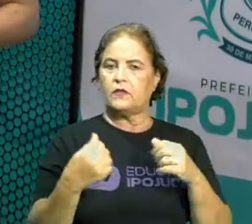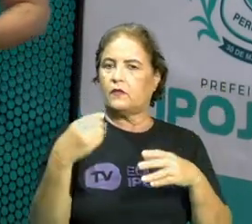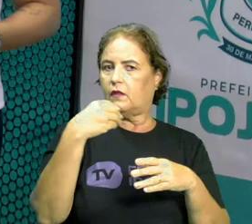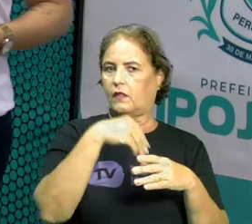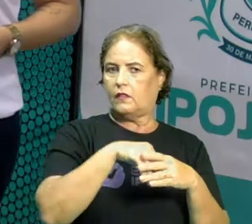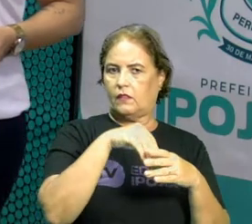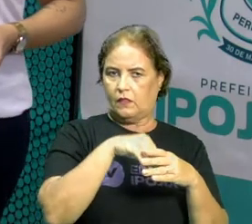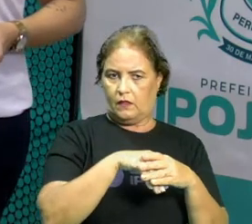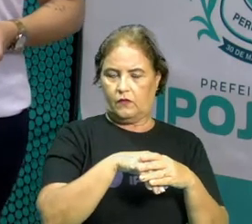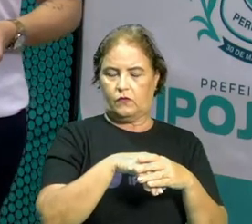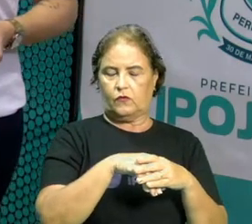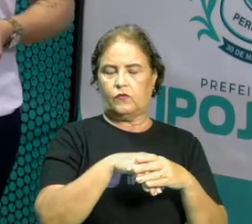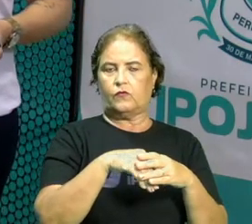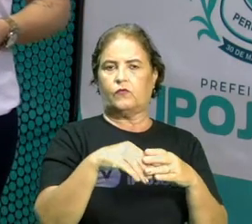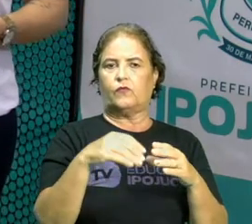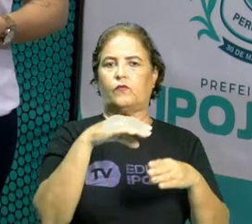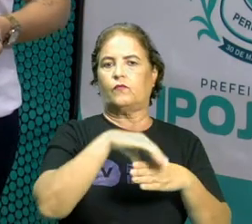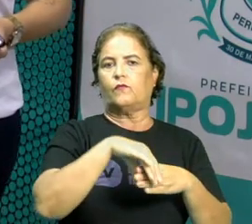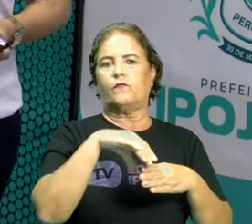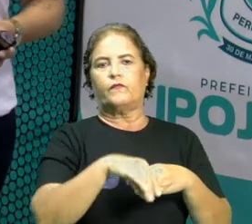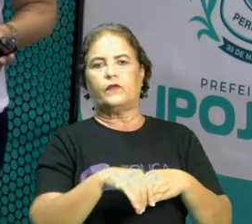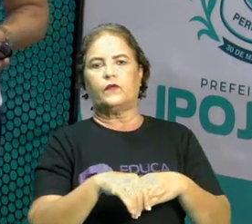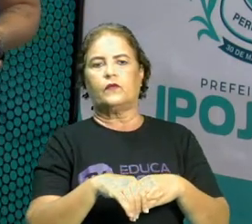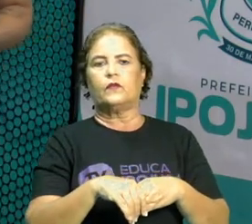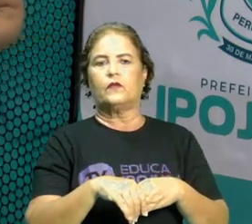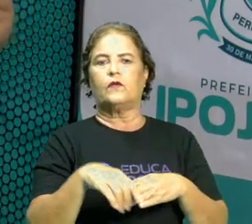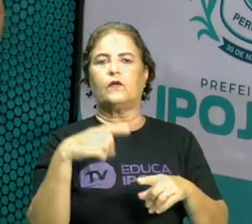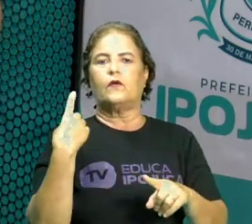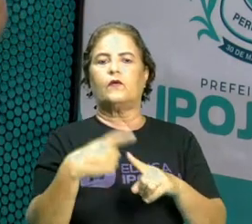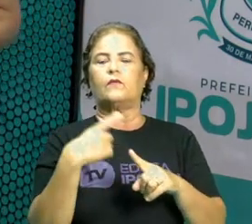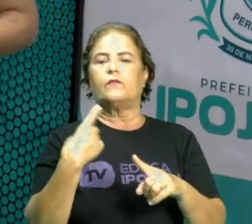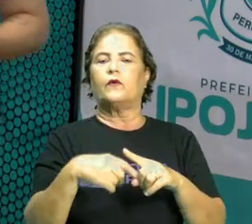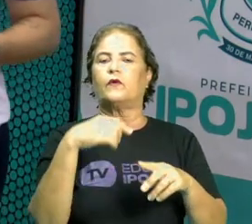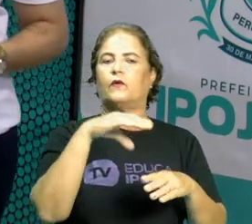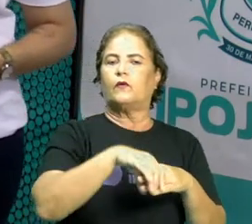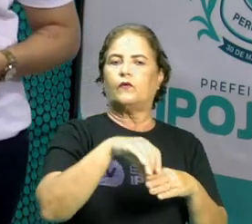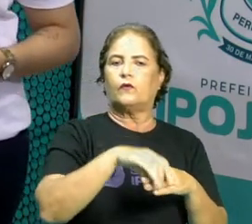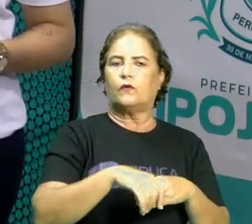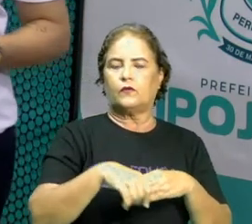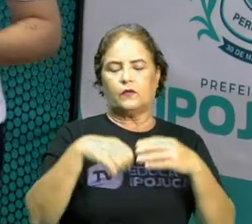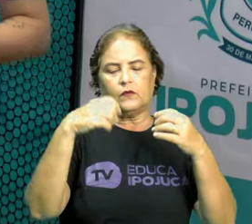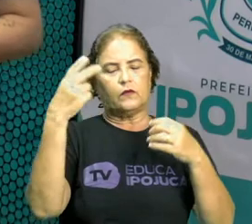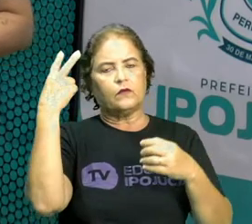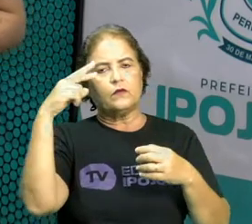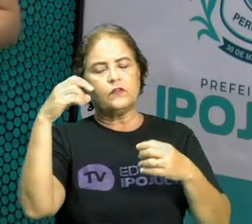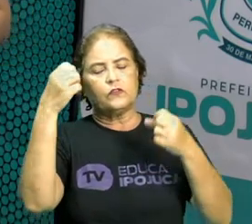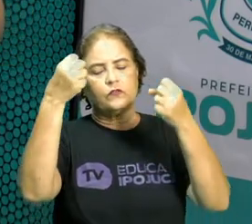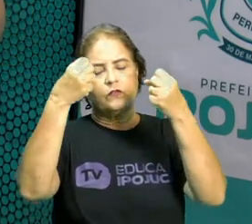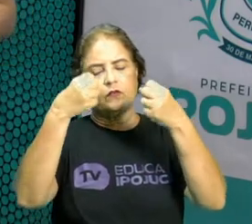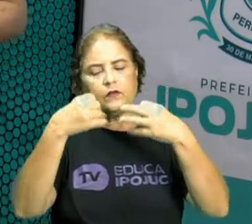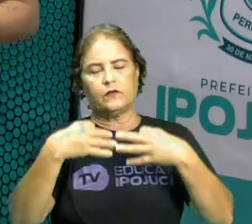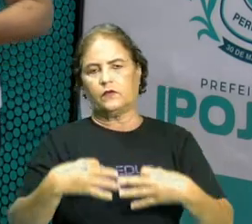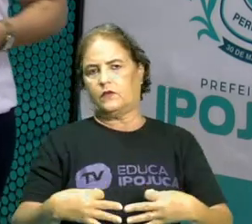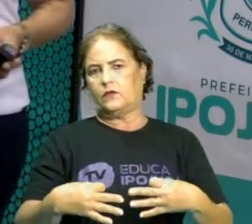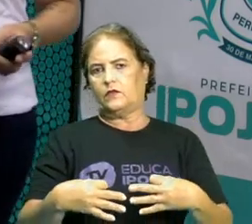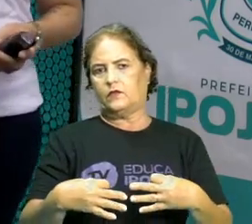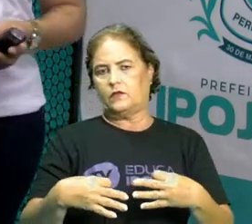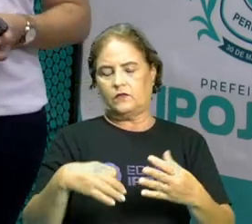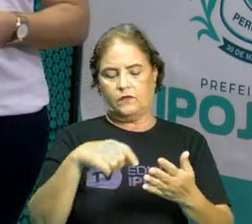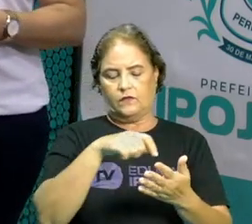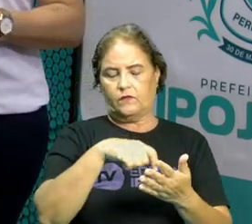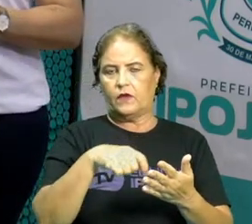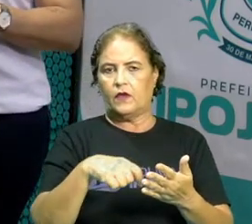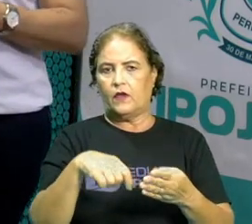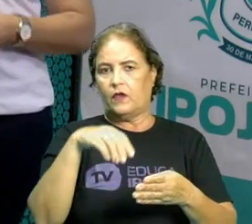cordel, ele vai contar, é uma história, é uma narrativa em versos. Escrito, o poema